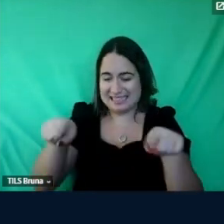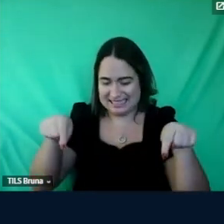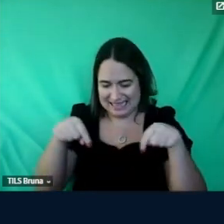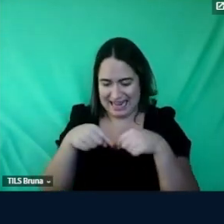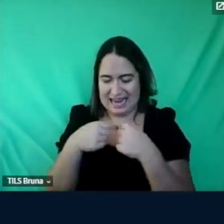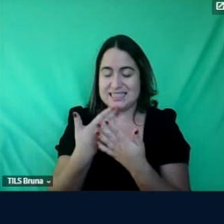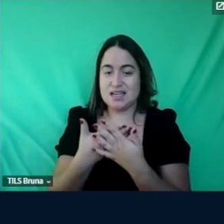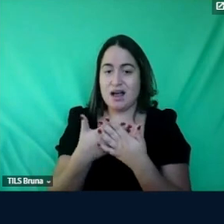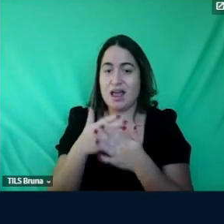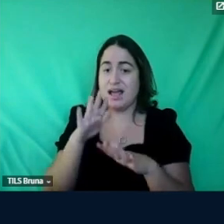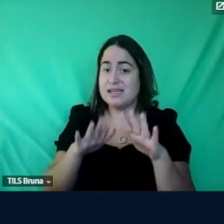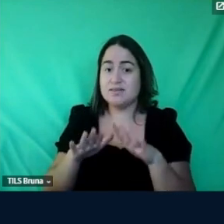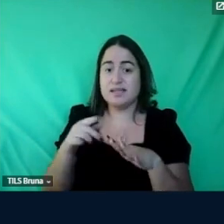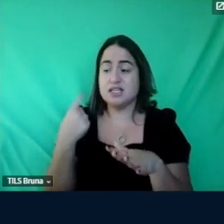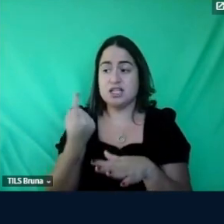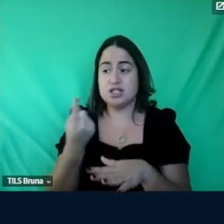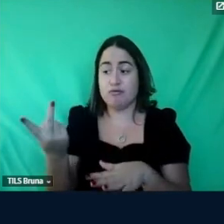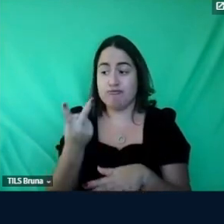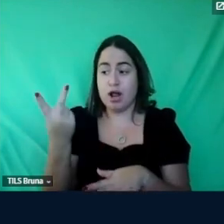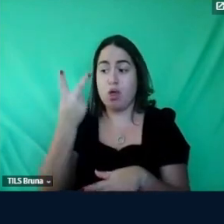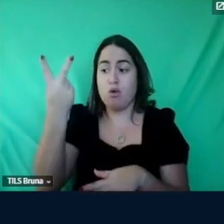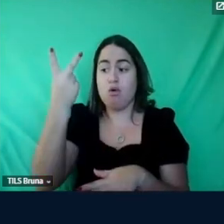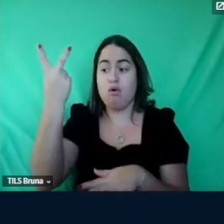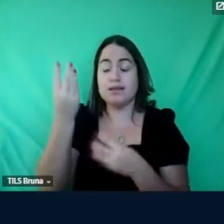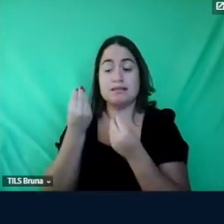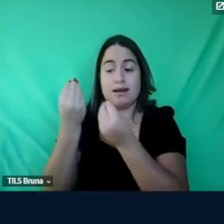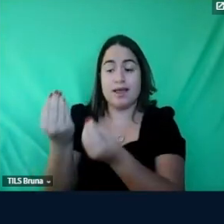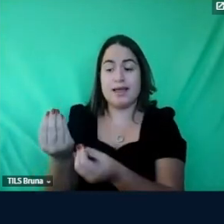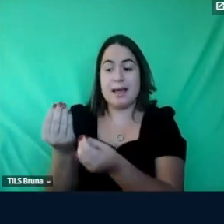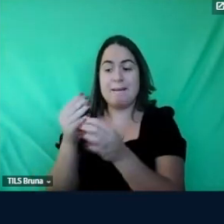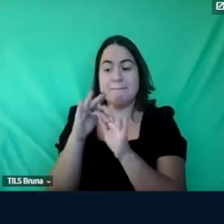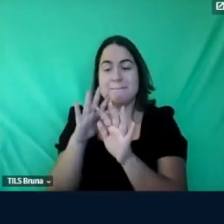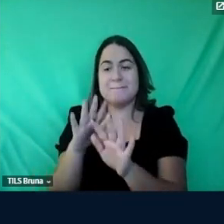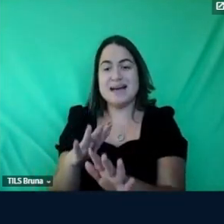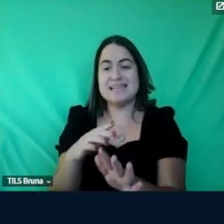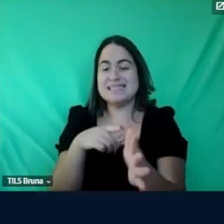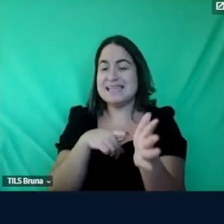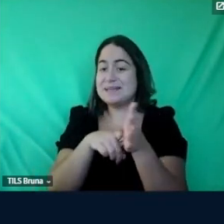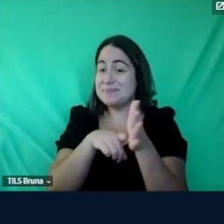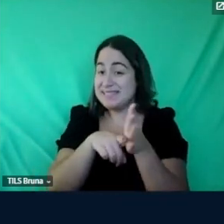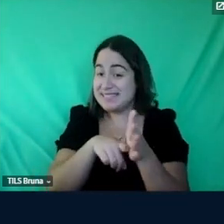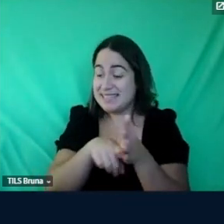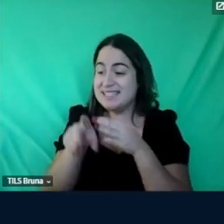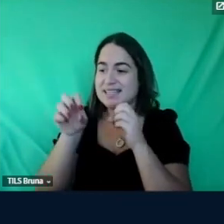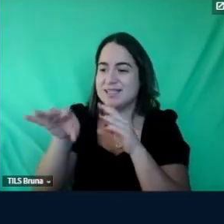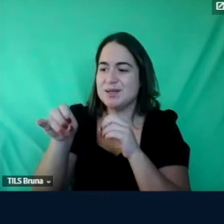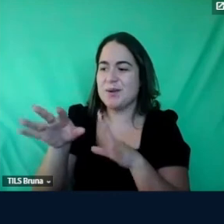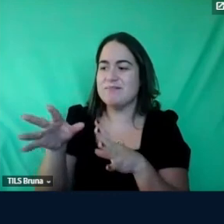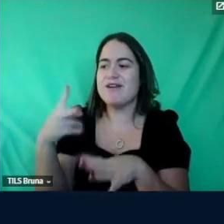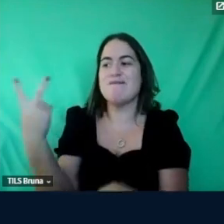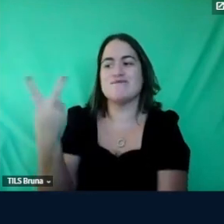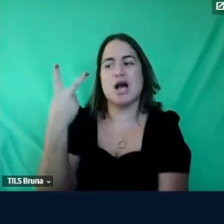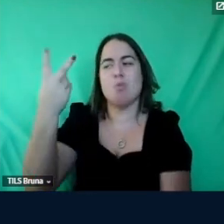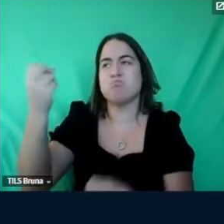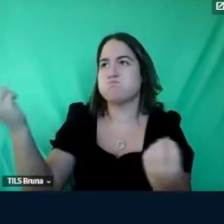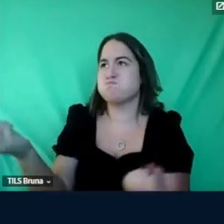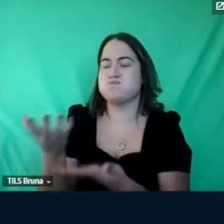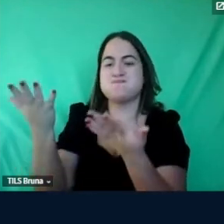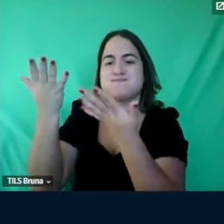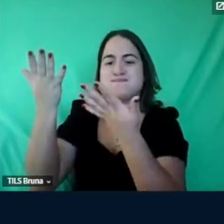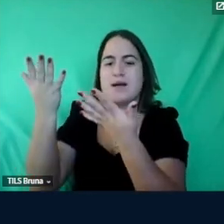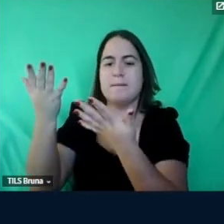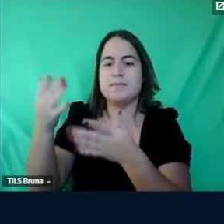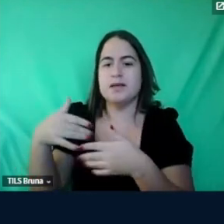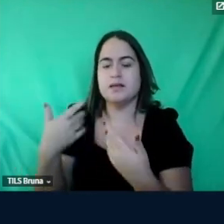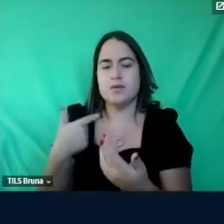a gente as vezes não valoriza e a pesquisa a Bia me ensinou valorizar isso né e como eu disse nas considerações finais